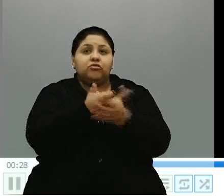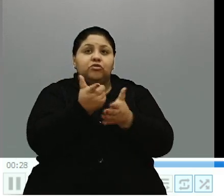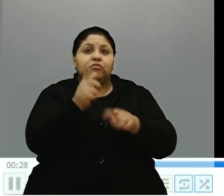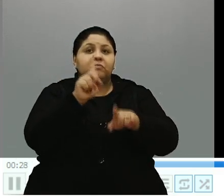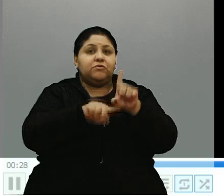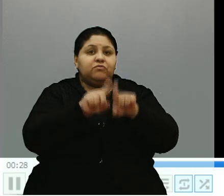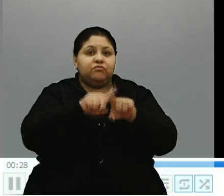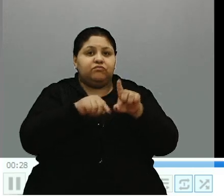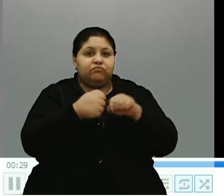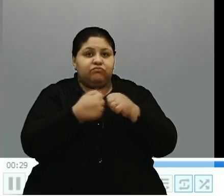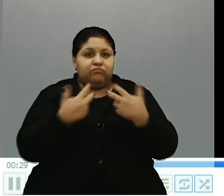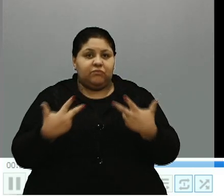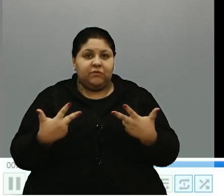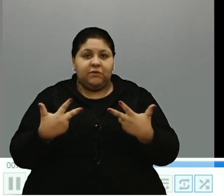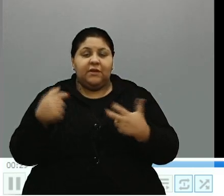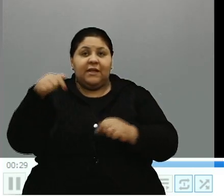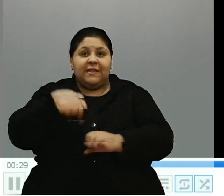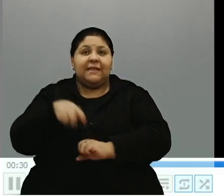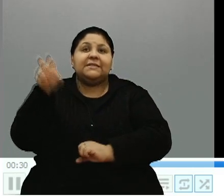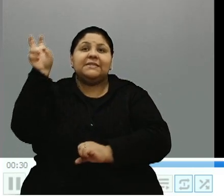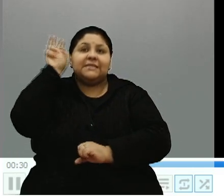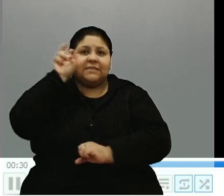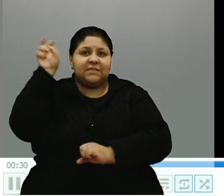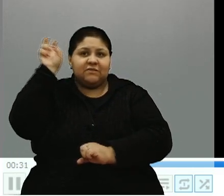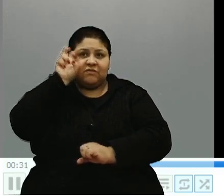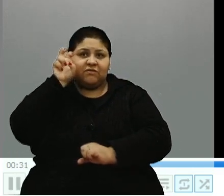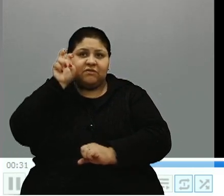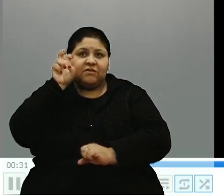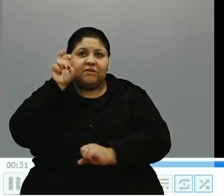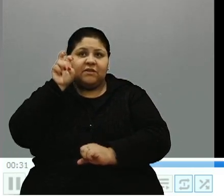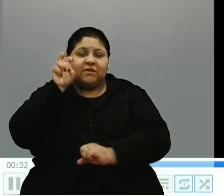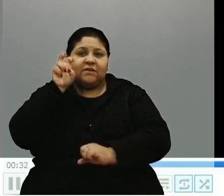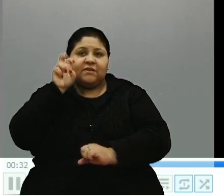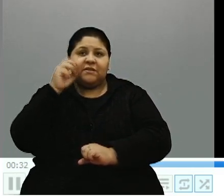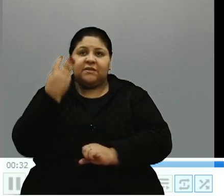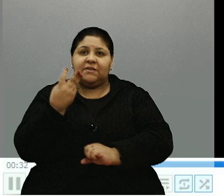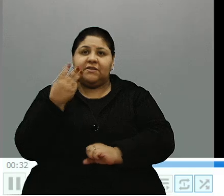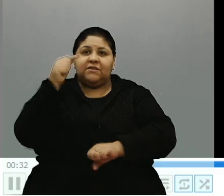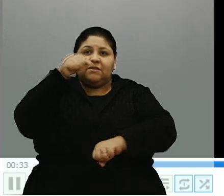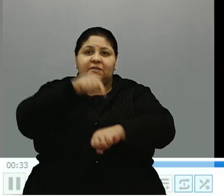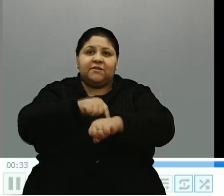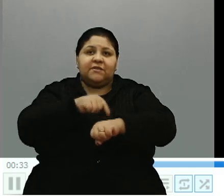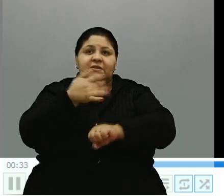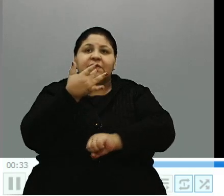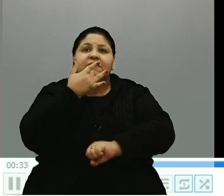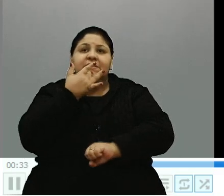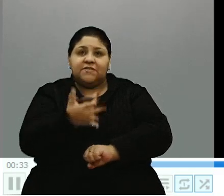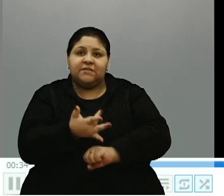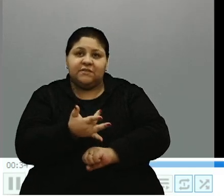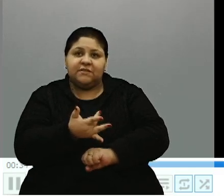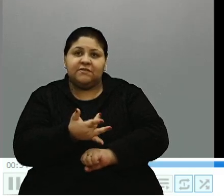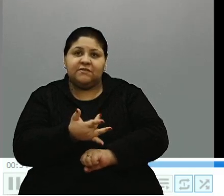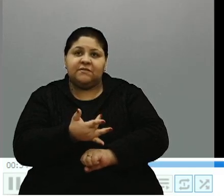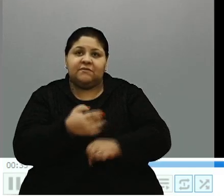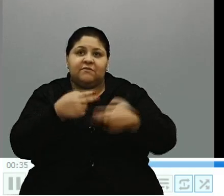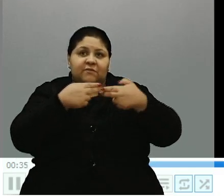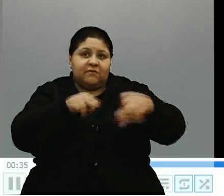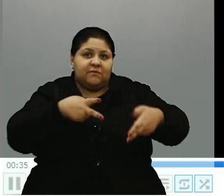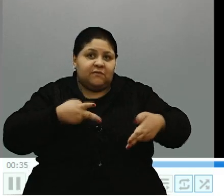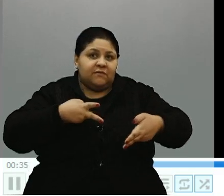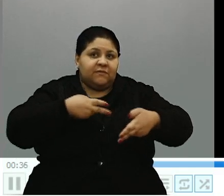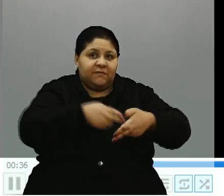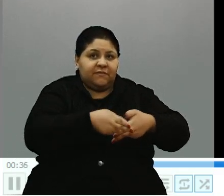aparelhos. é nesta quinta-feira, quinta-feira, às 3 da tarde, inauguração